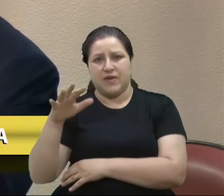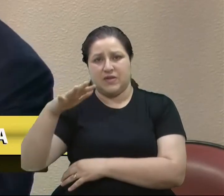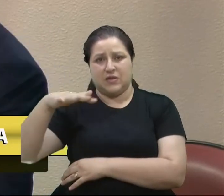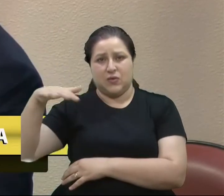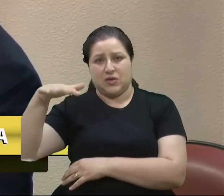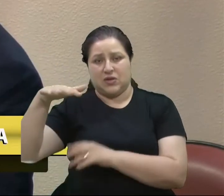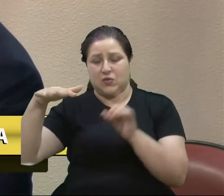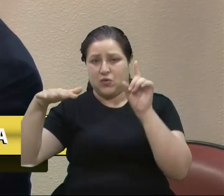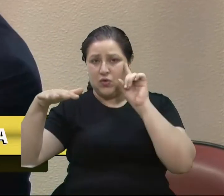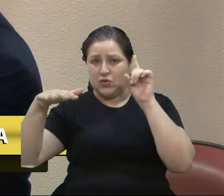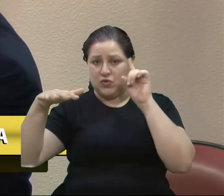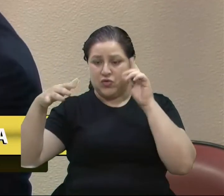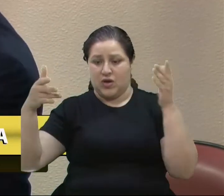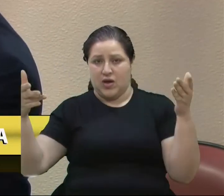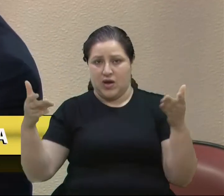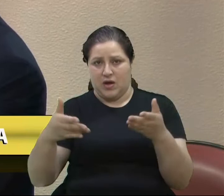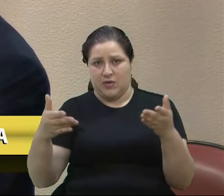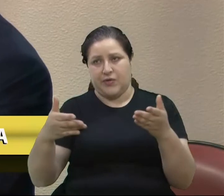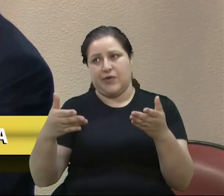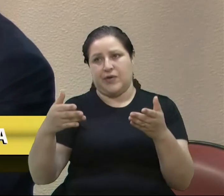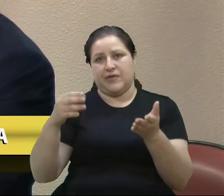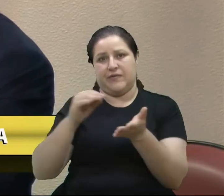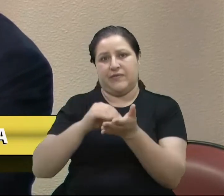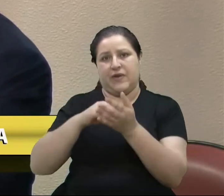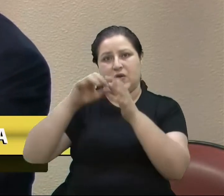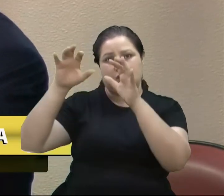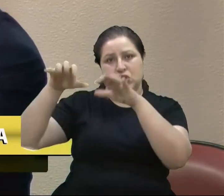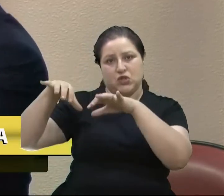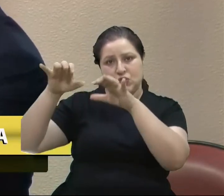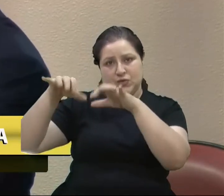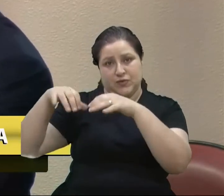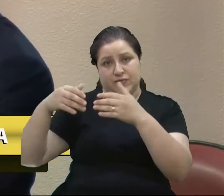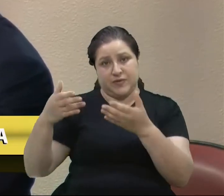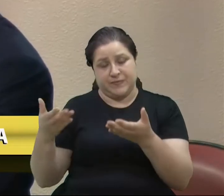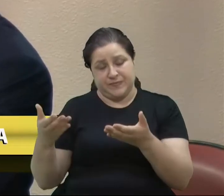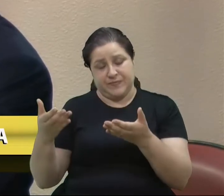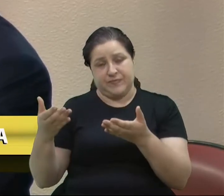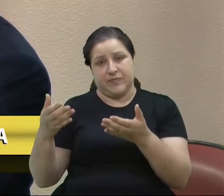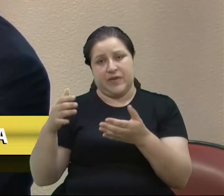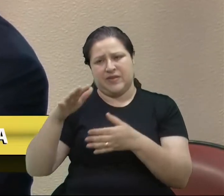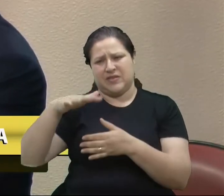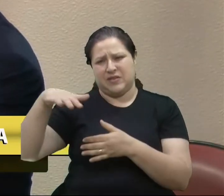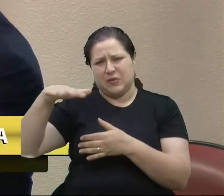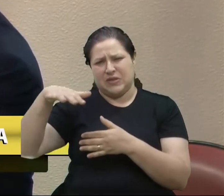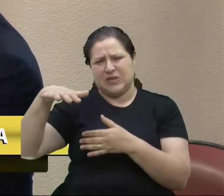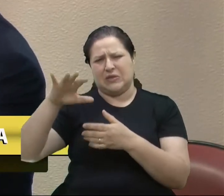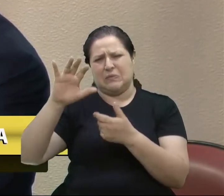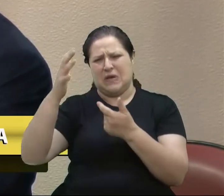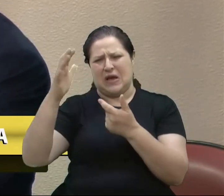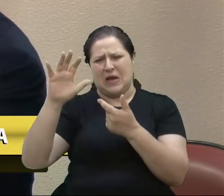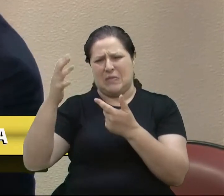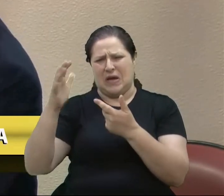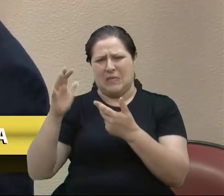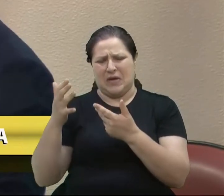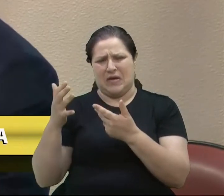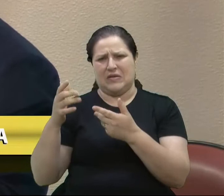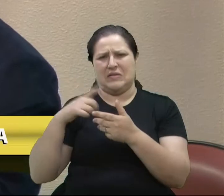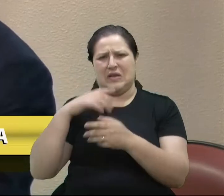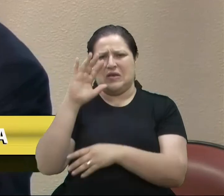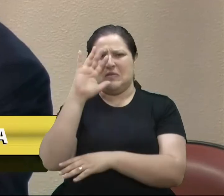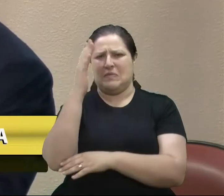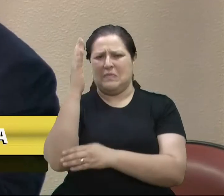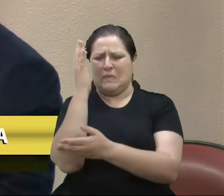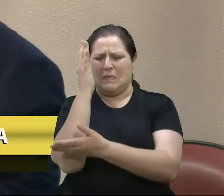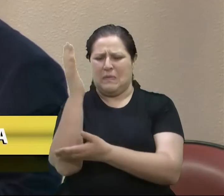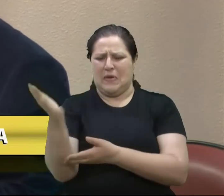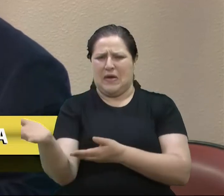no momento agora também, precisaria de chuva, chuva não vem, enfim, várias situações, situações de desmatamento, no